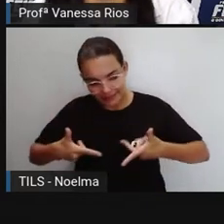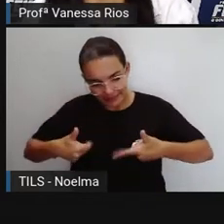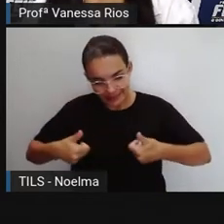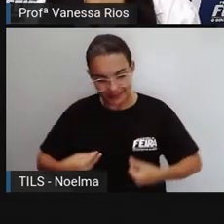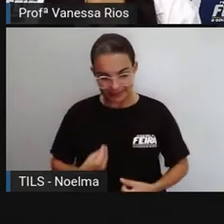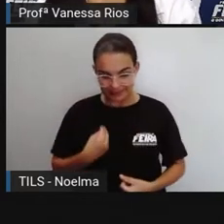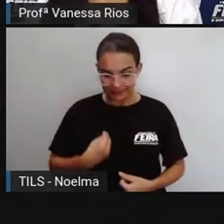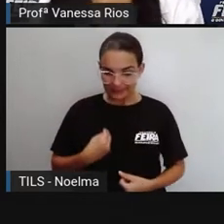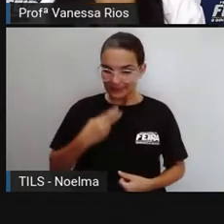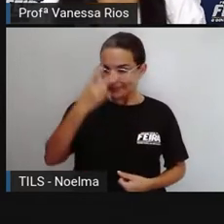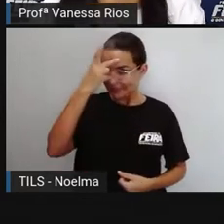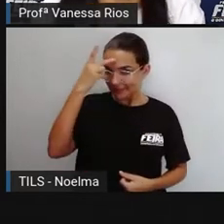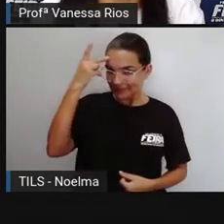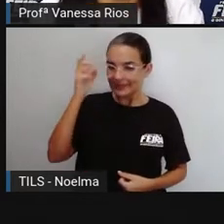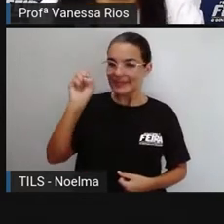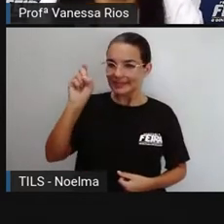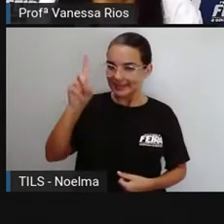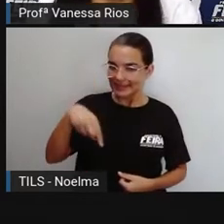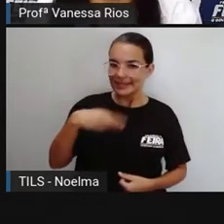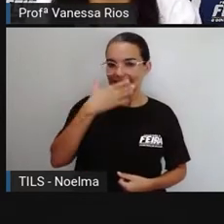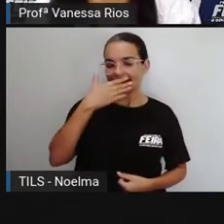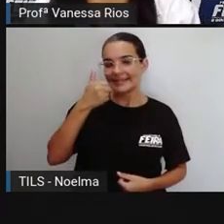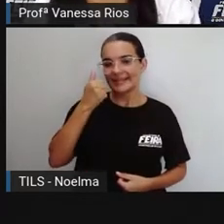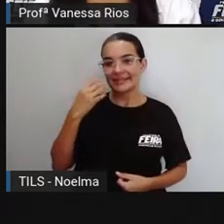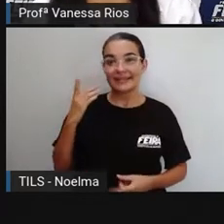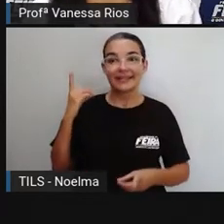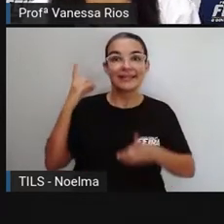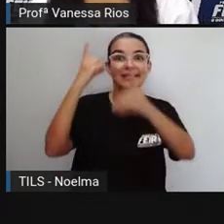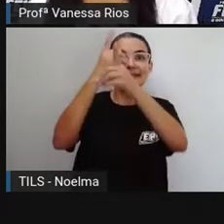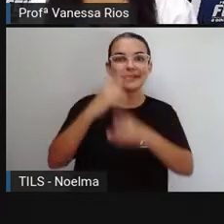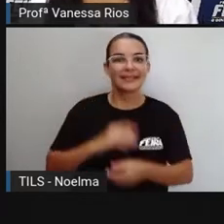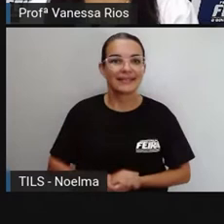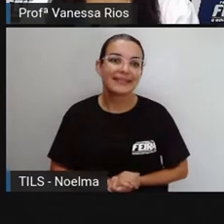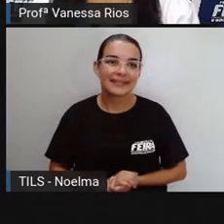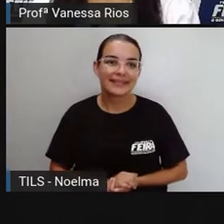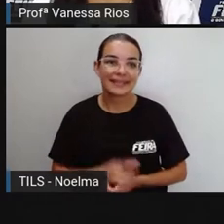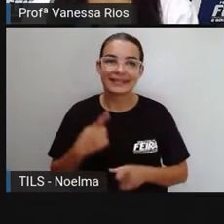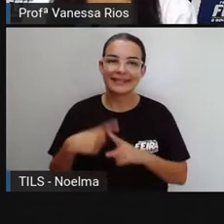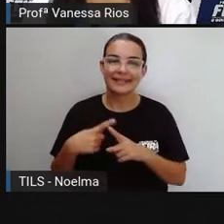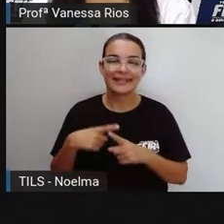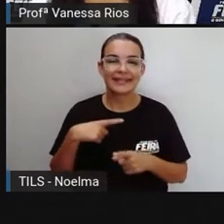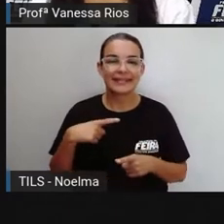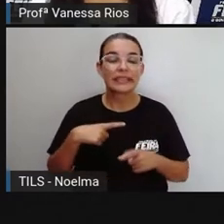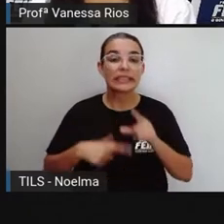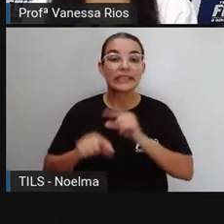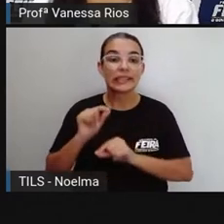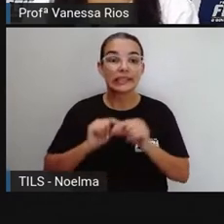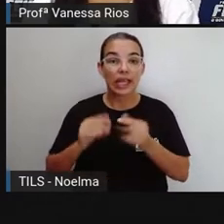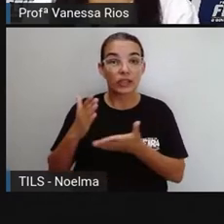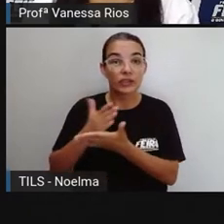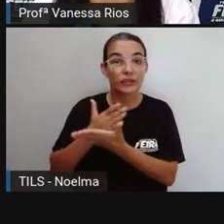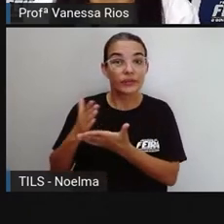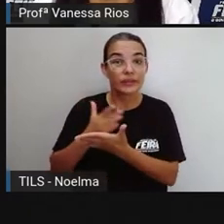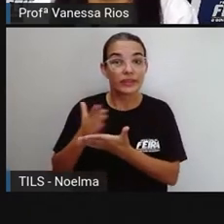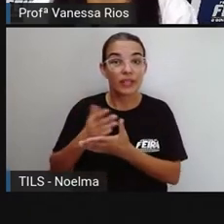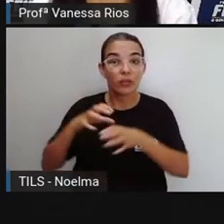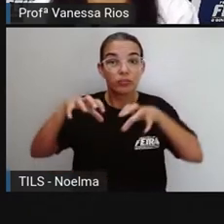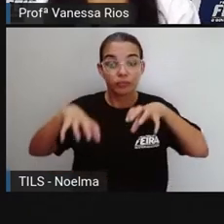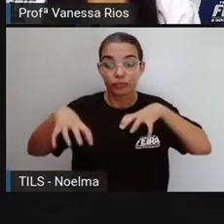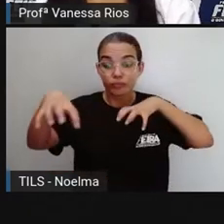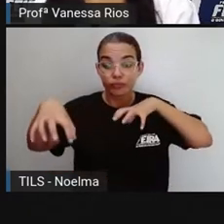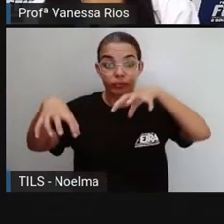pessoas, ela seja melhor alcançada, porque vai existir ali uma divisão territorial